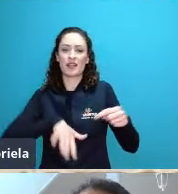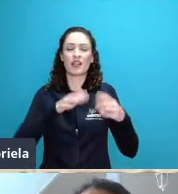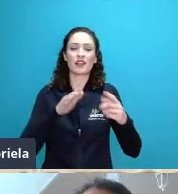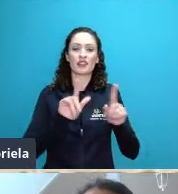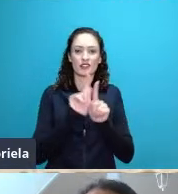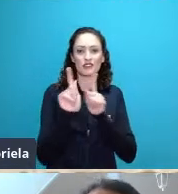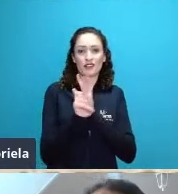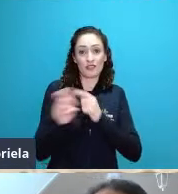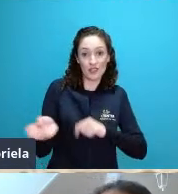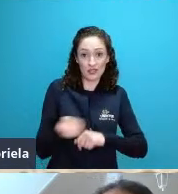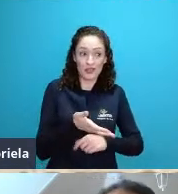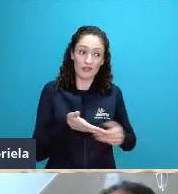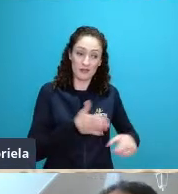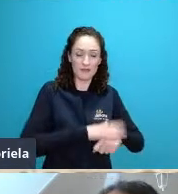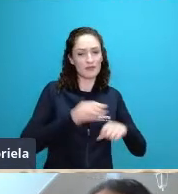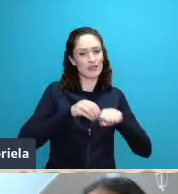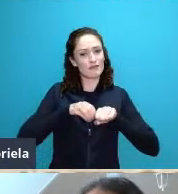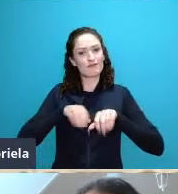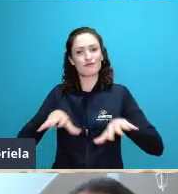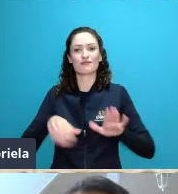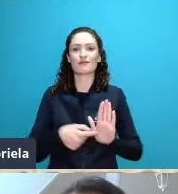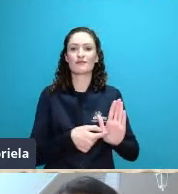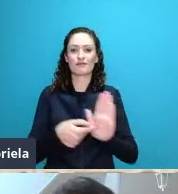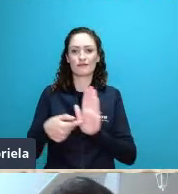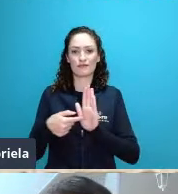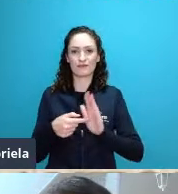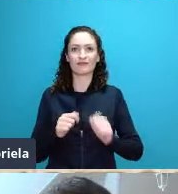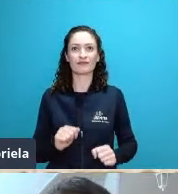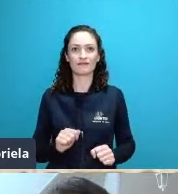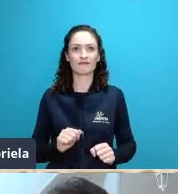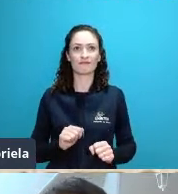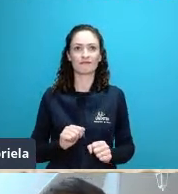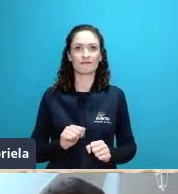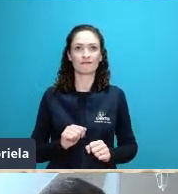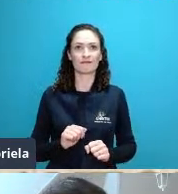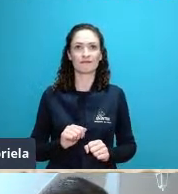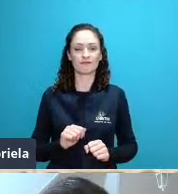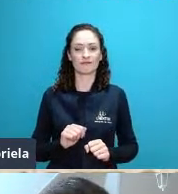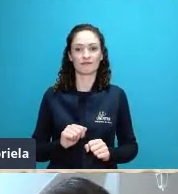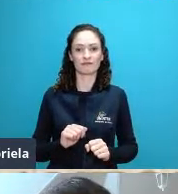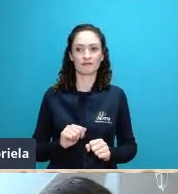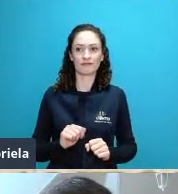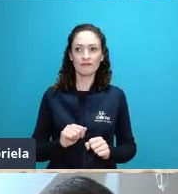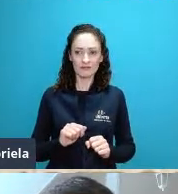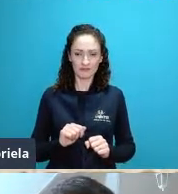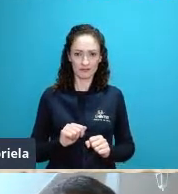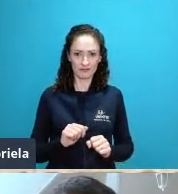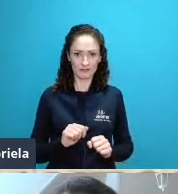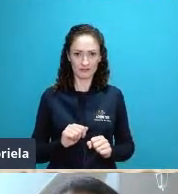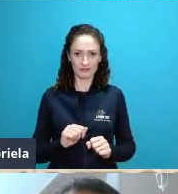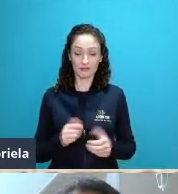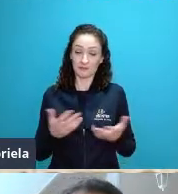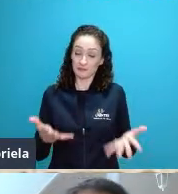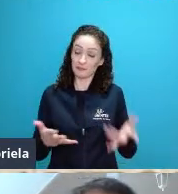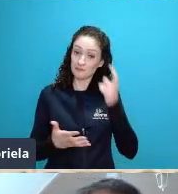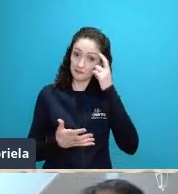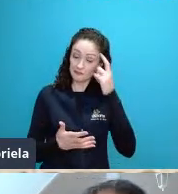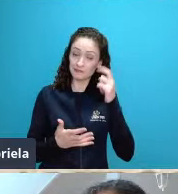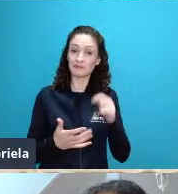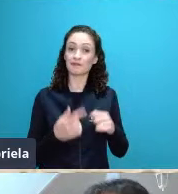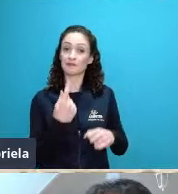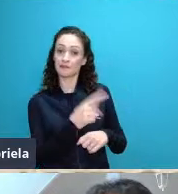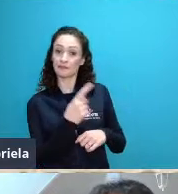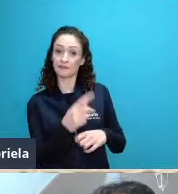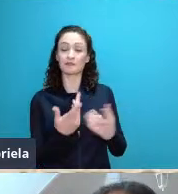bom e quais foram se por um lado então as contribuições do Cristofoletti